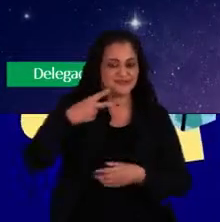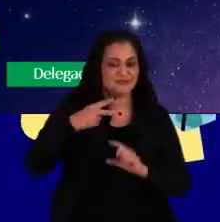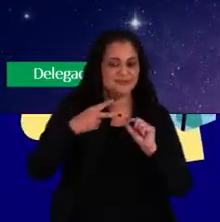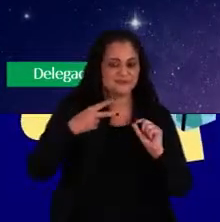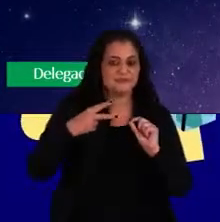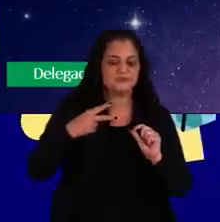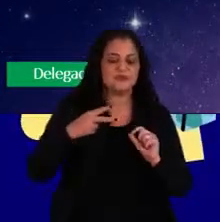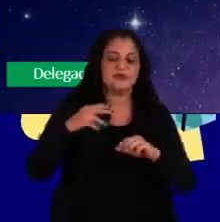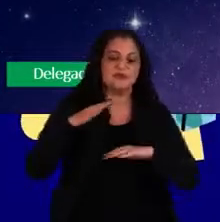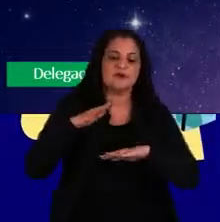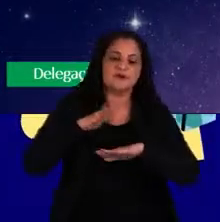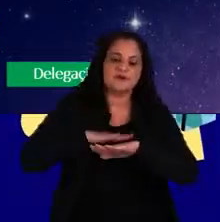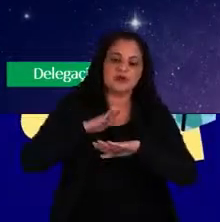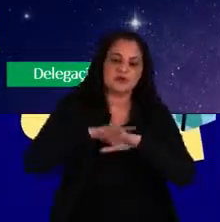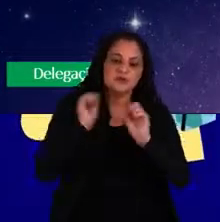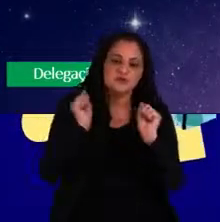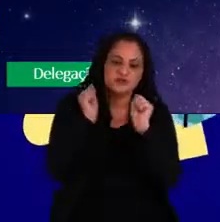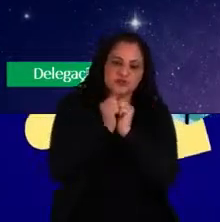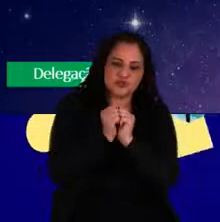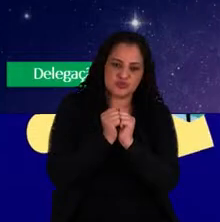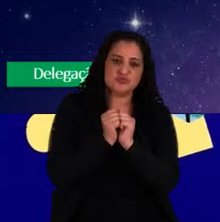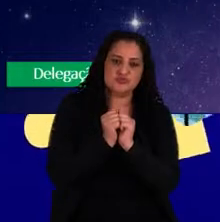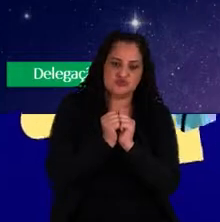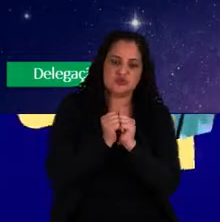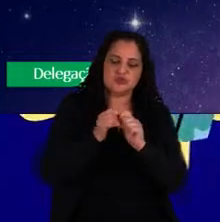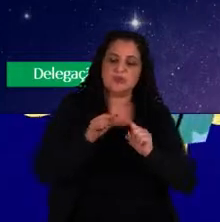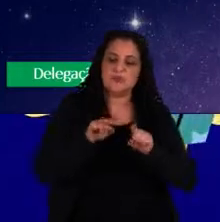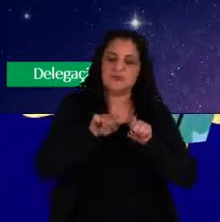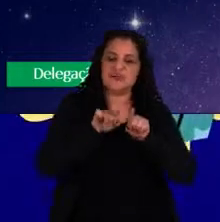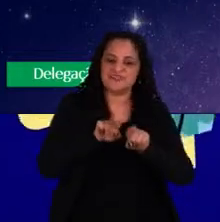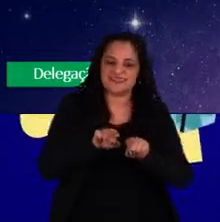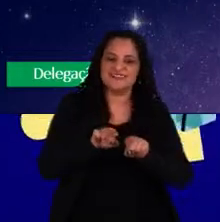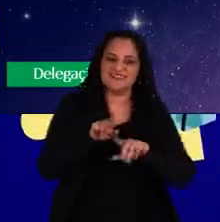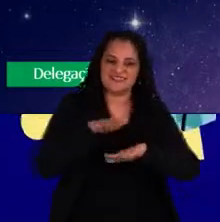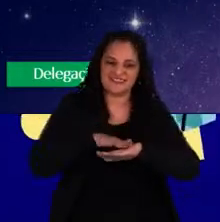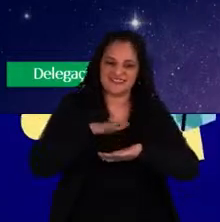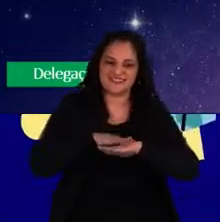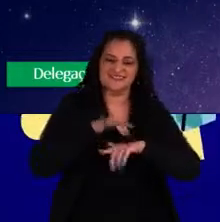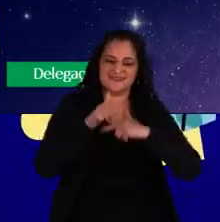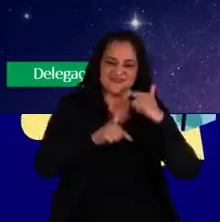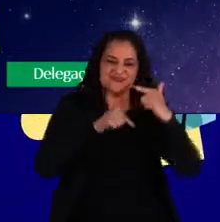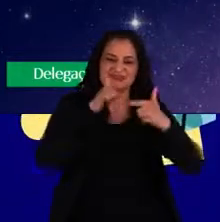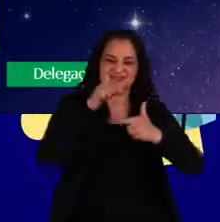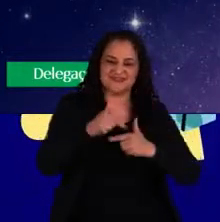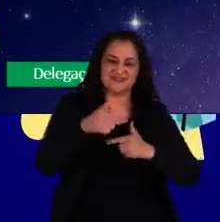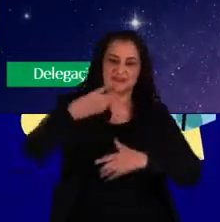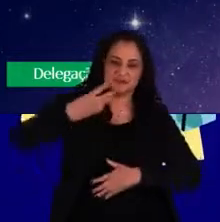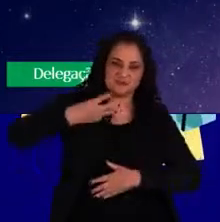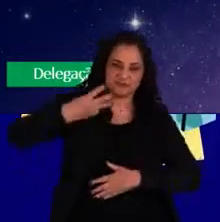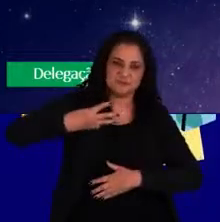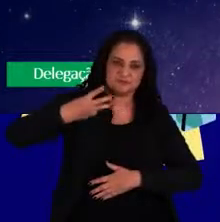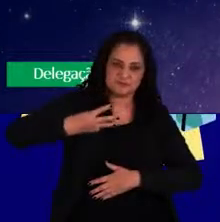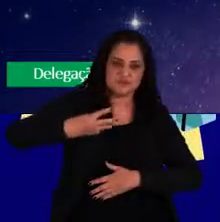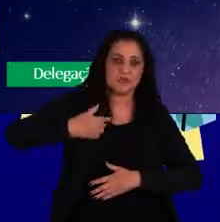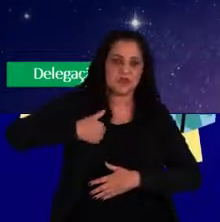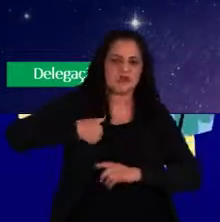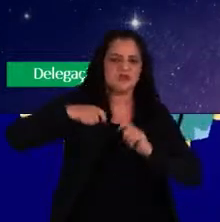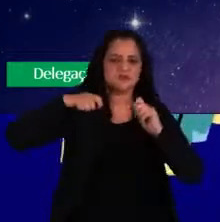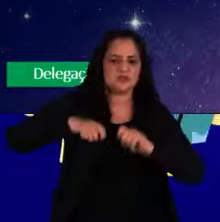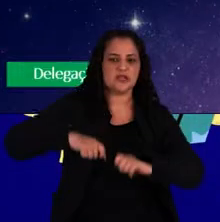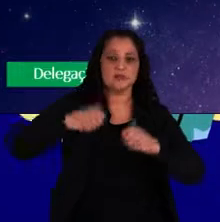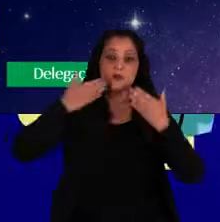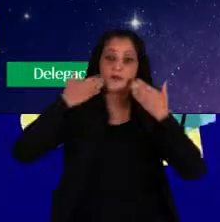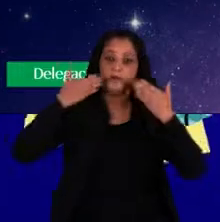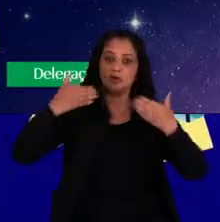segundo passo é fazermos juntos. Então, somos parceiros aqui na execução da tarefa. E no terceiro é eu